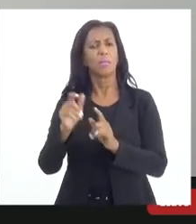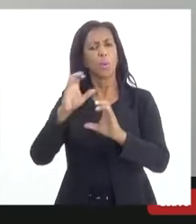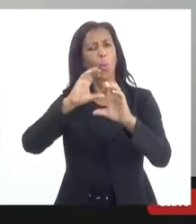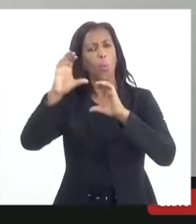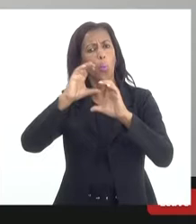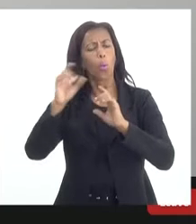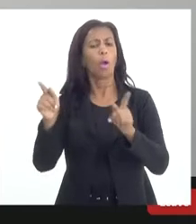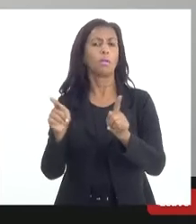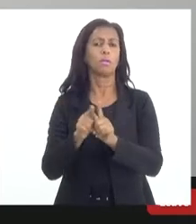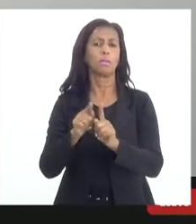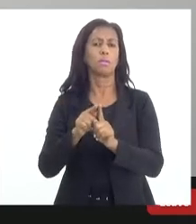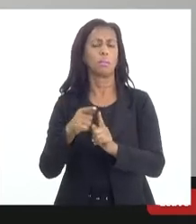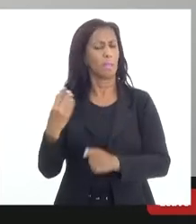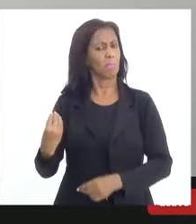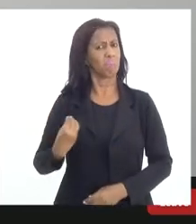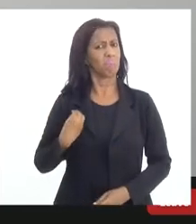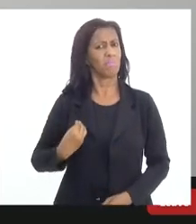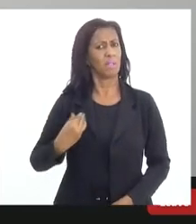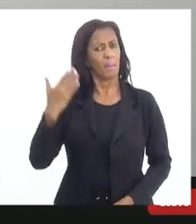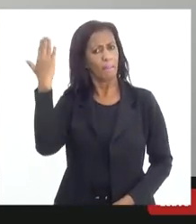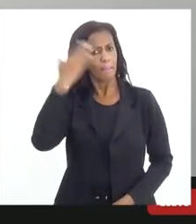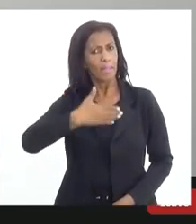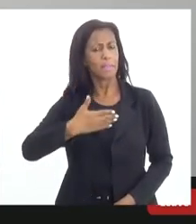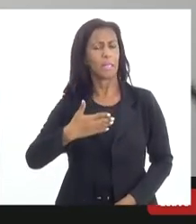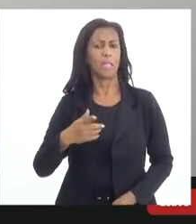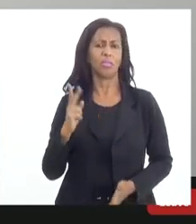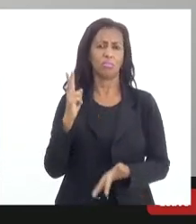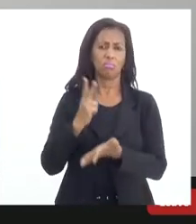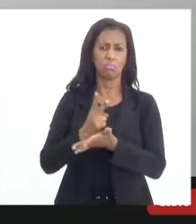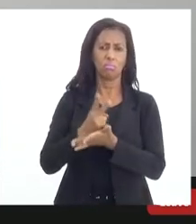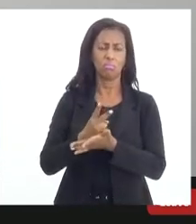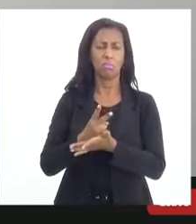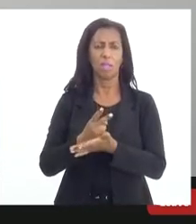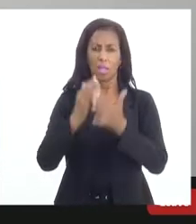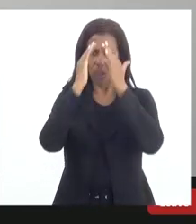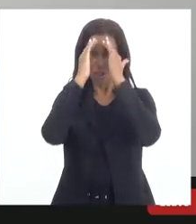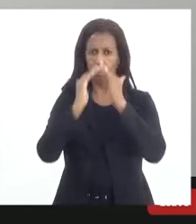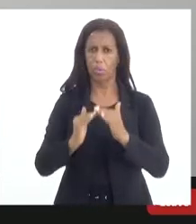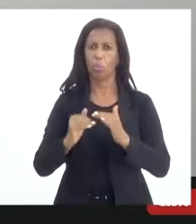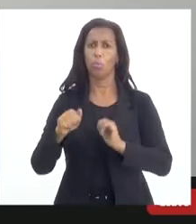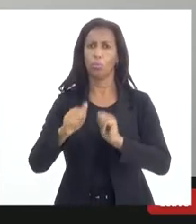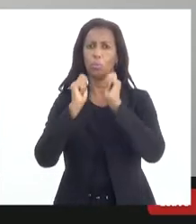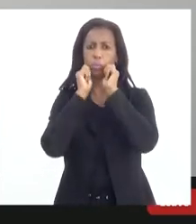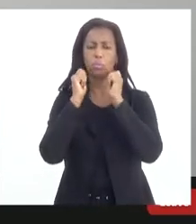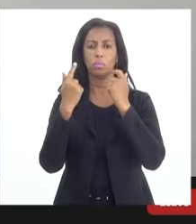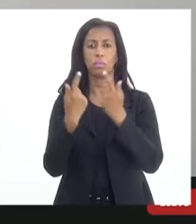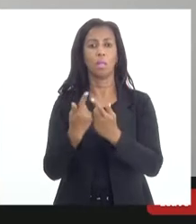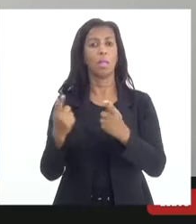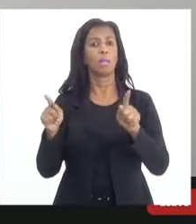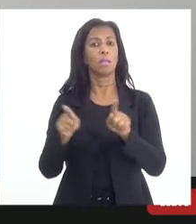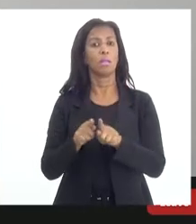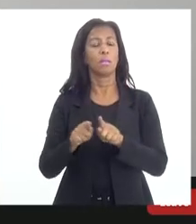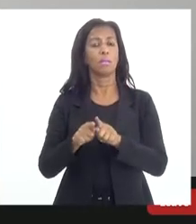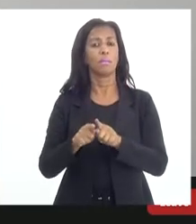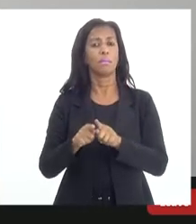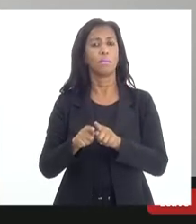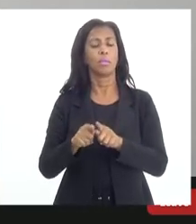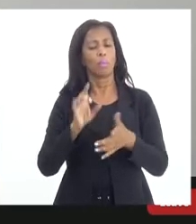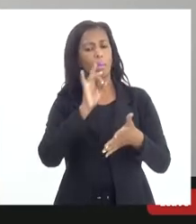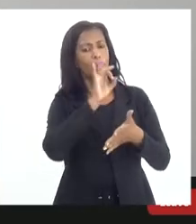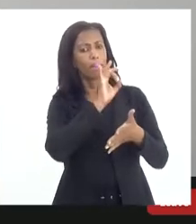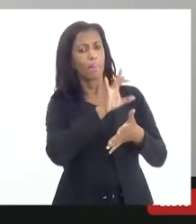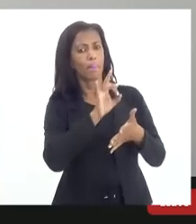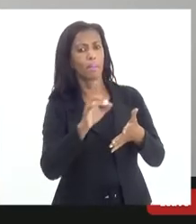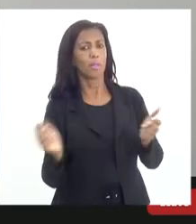presente, muito respeitoso, aqui do Parlamento Estadual, sobre também a necessidade de ponderarmos